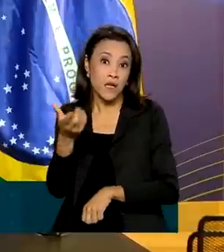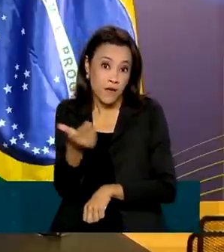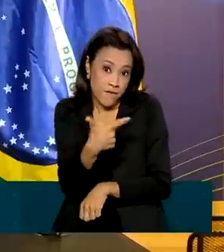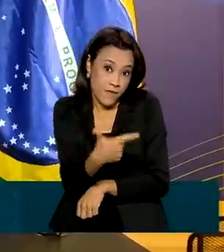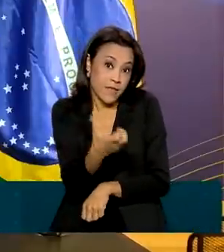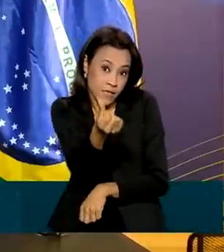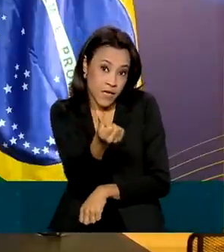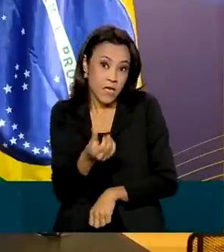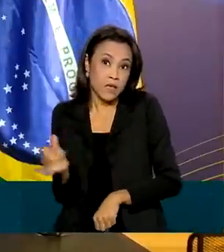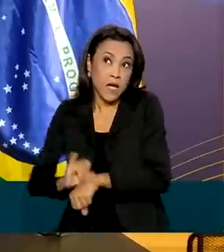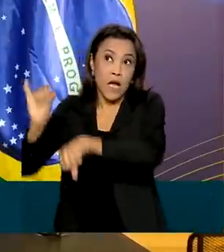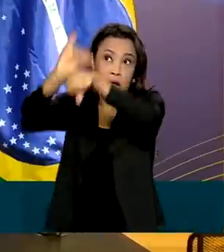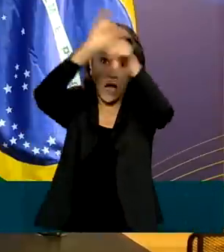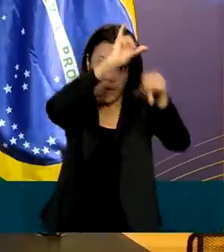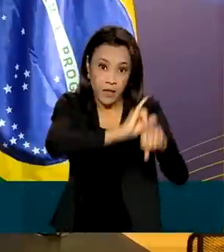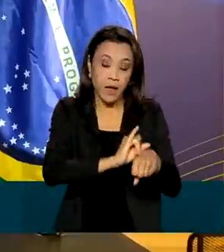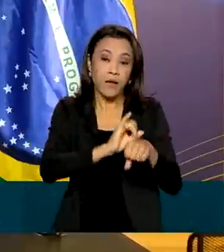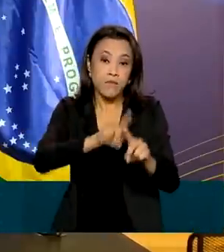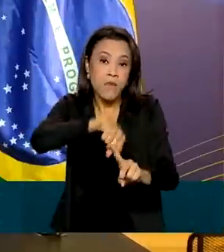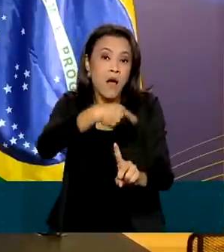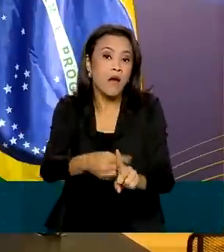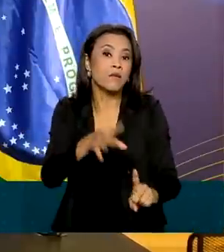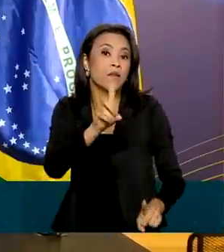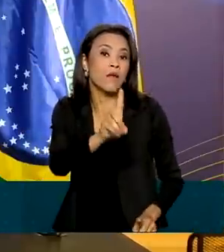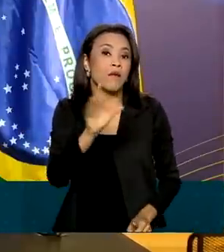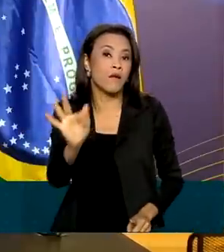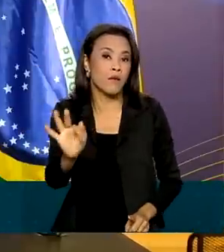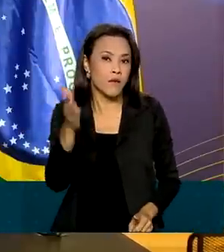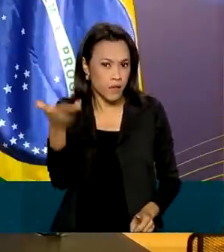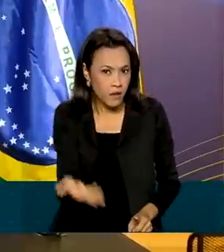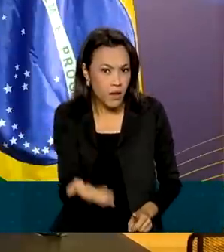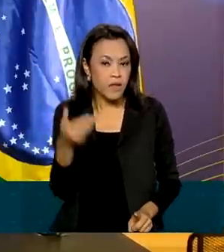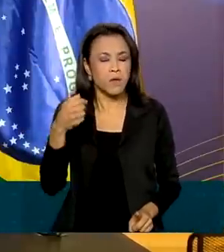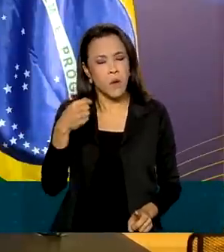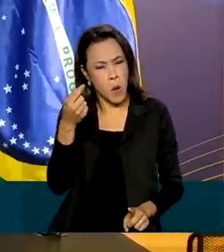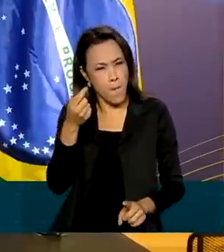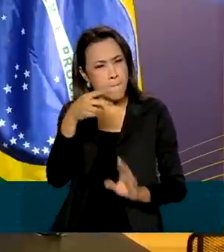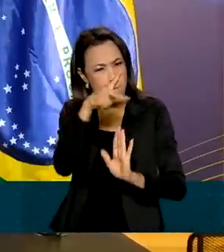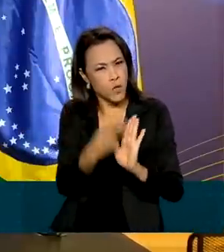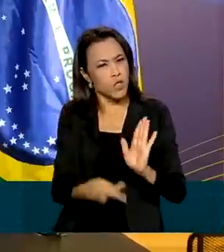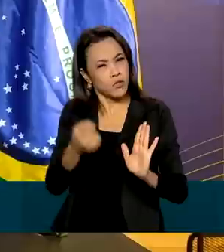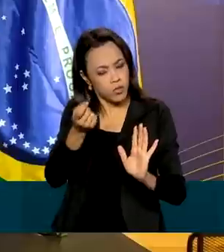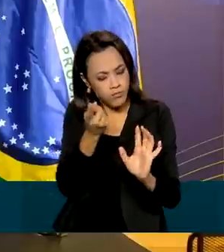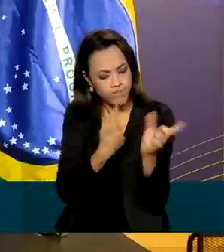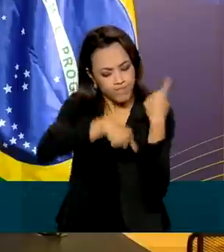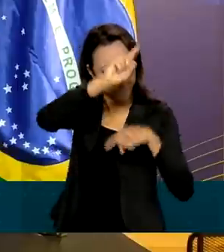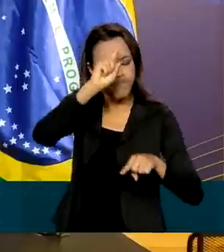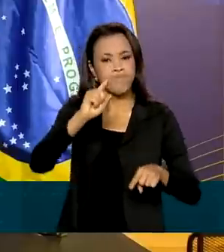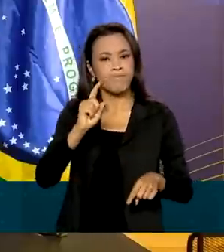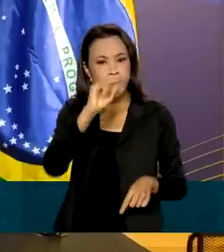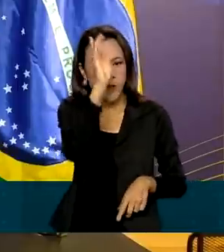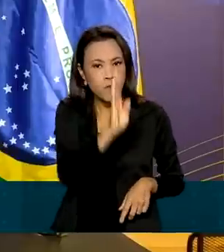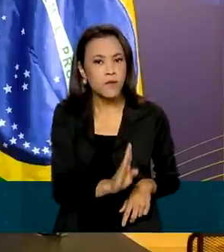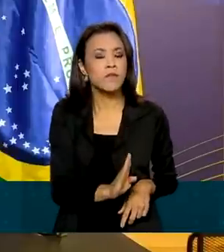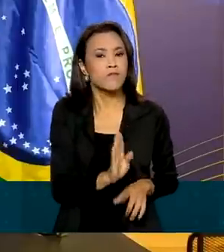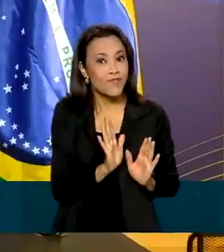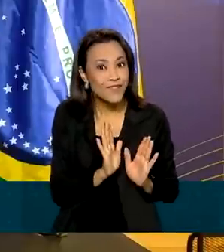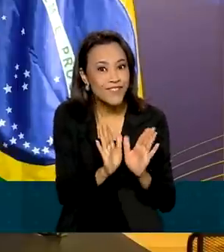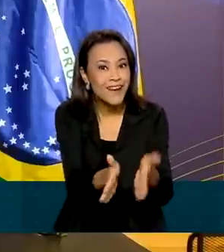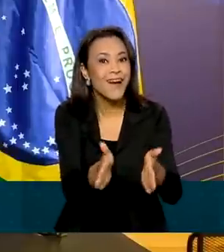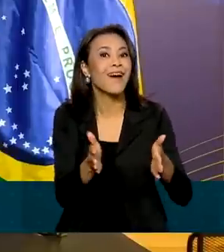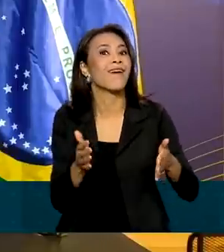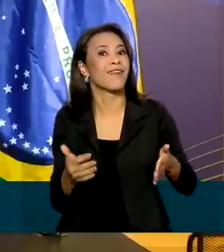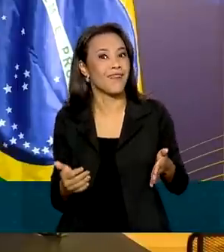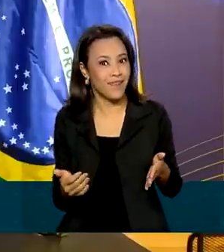mais do Distrito Federal. Então foi um projeto de muito sucesso que vai fazer com que o Brasil realmente já entrou